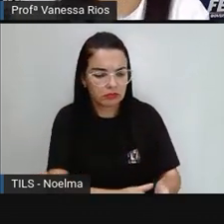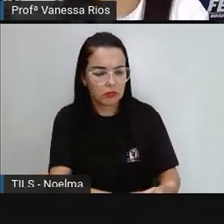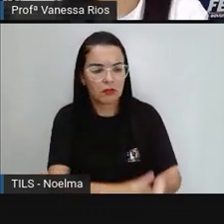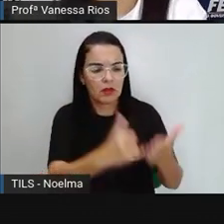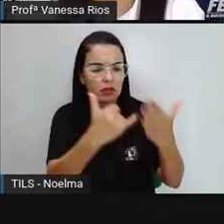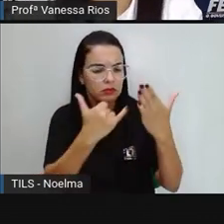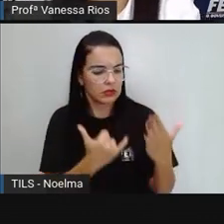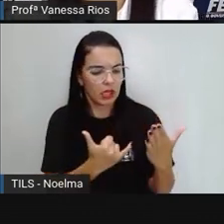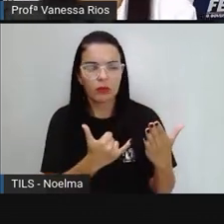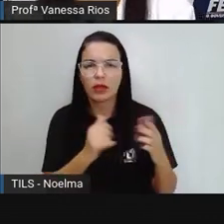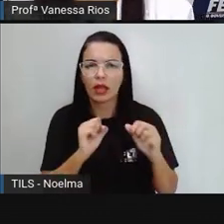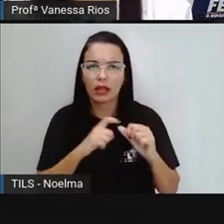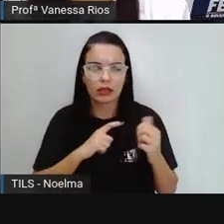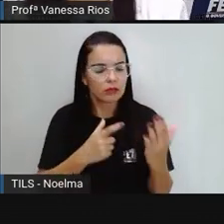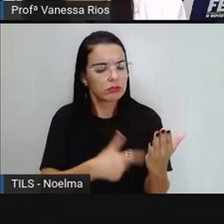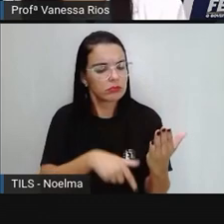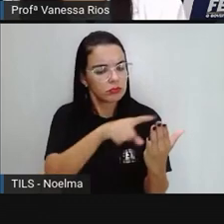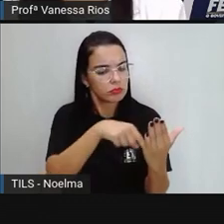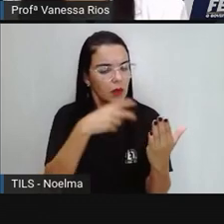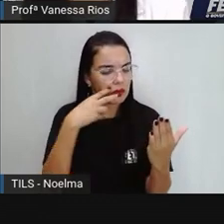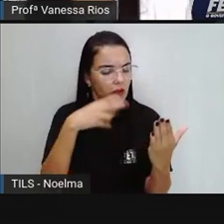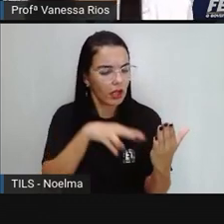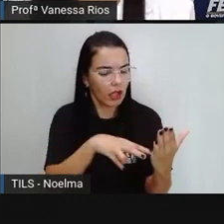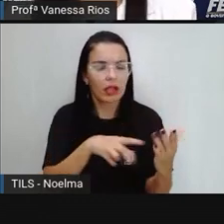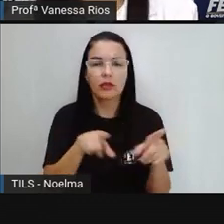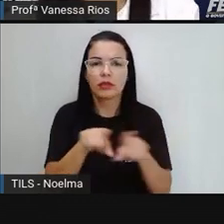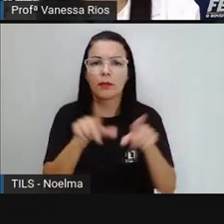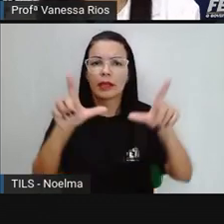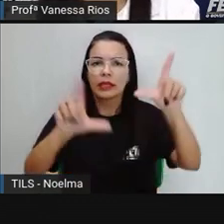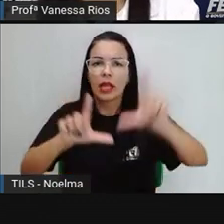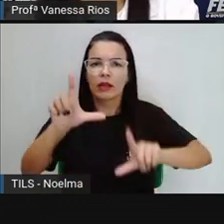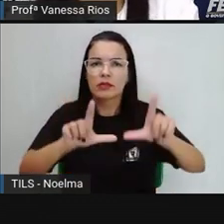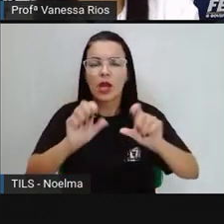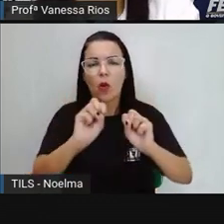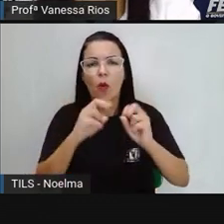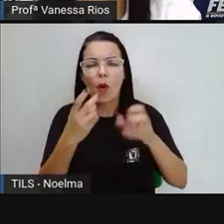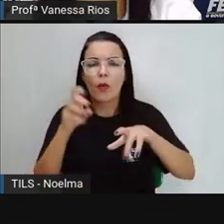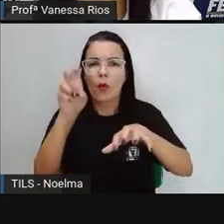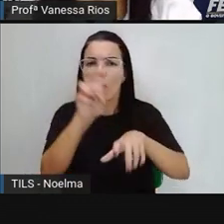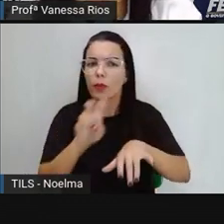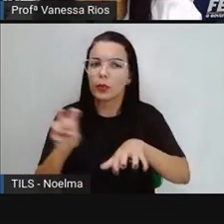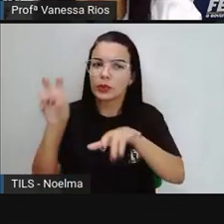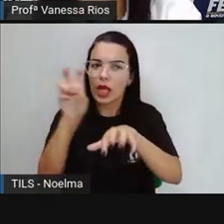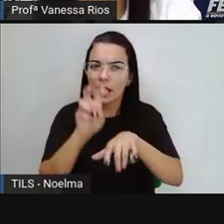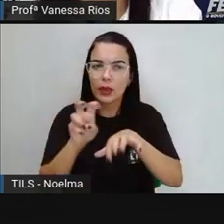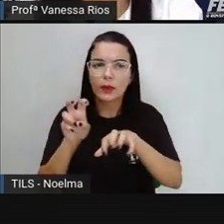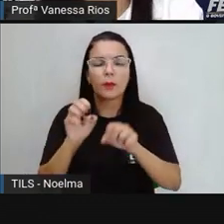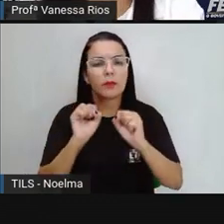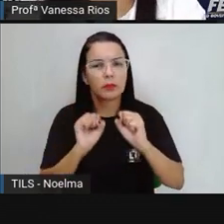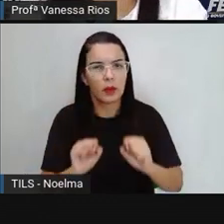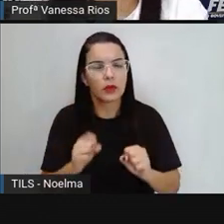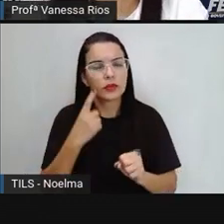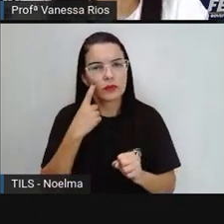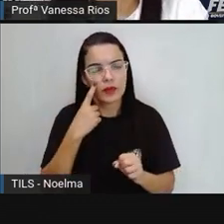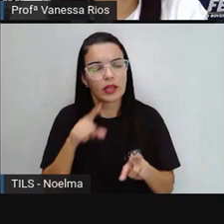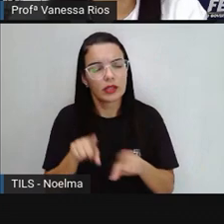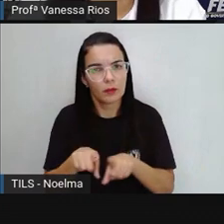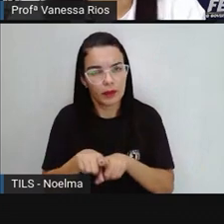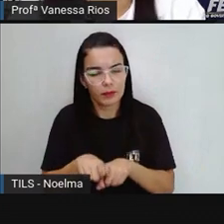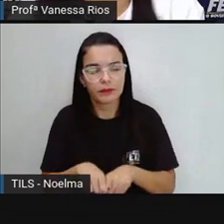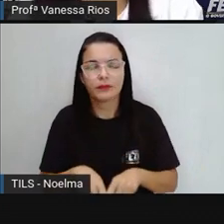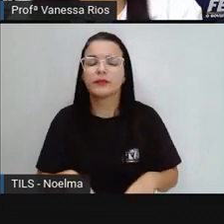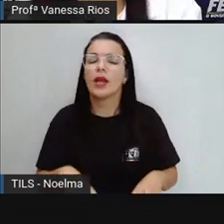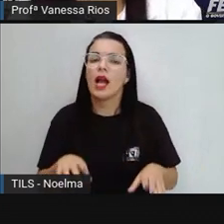tela do computador, né? Na televisão, em outros equipamentos aí tecnológicos que as pessoas contam